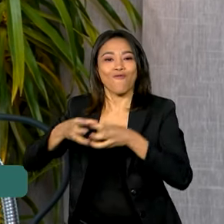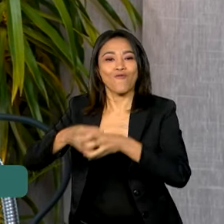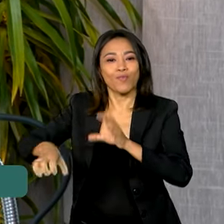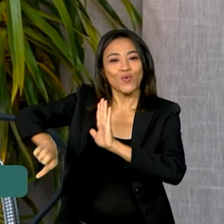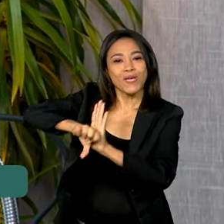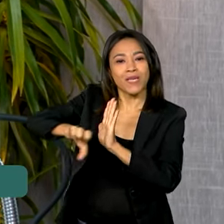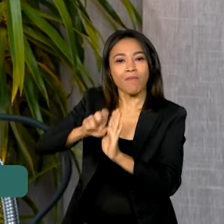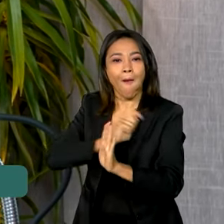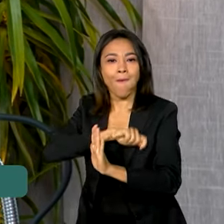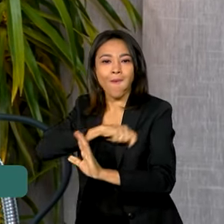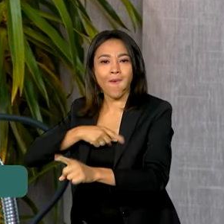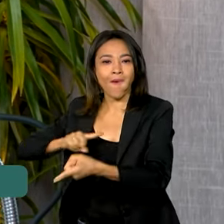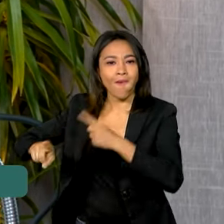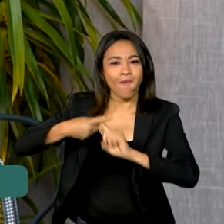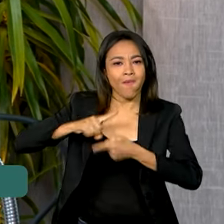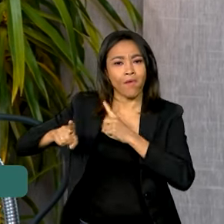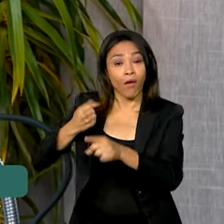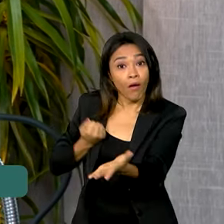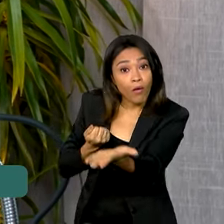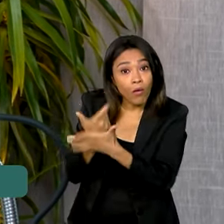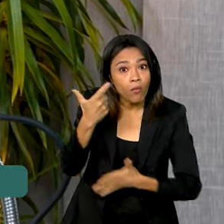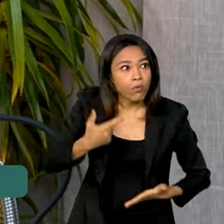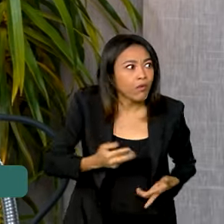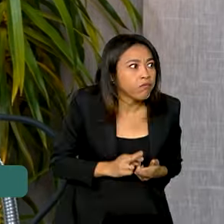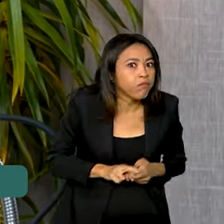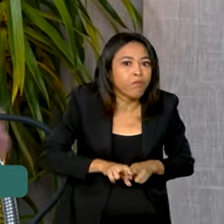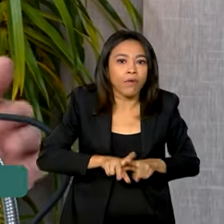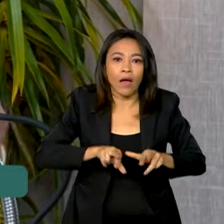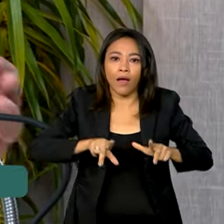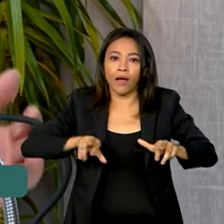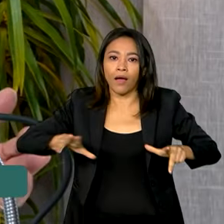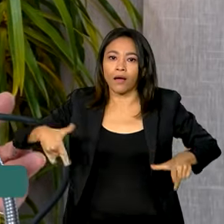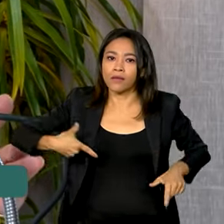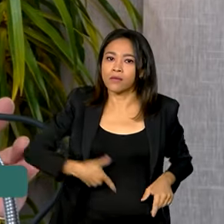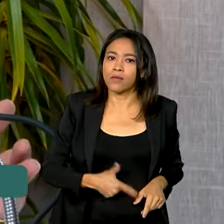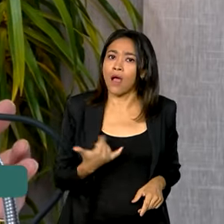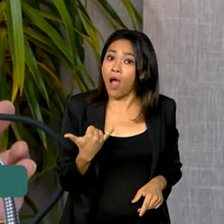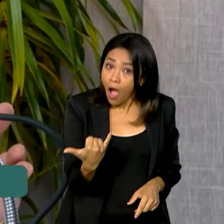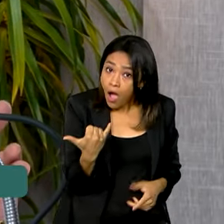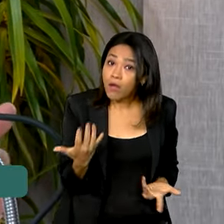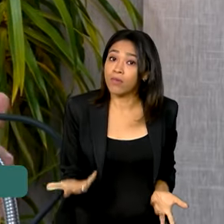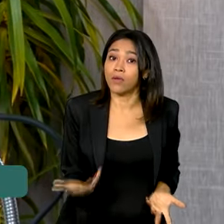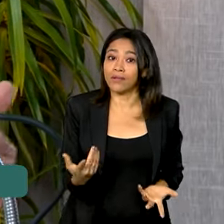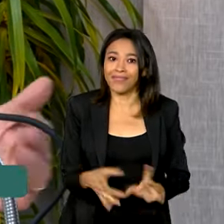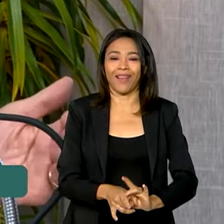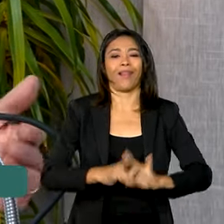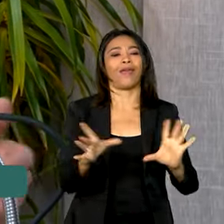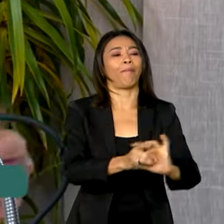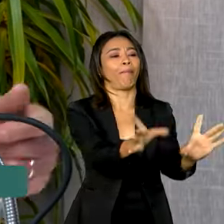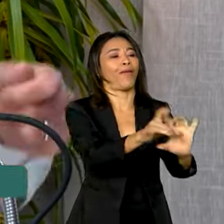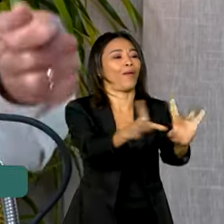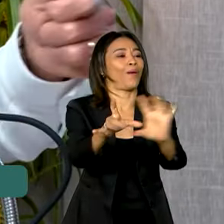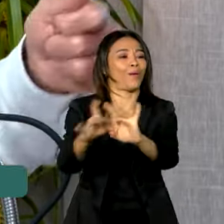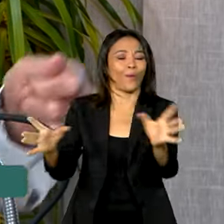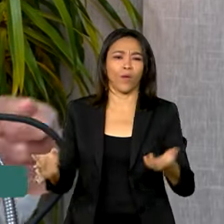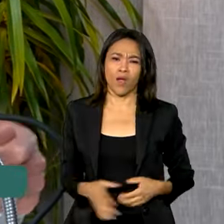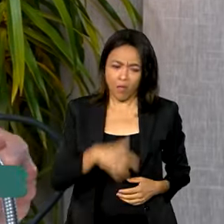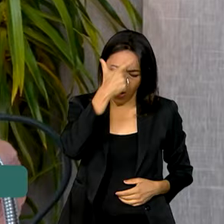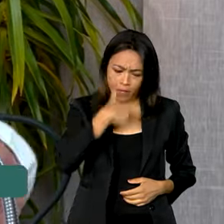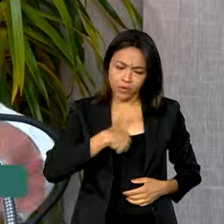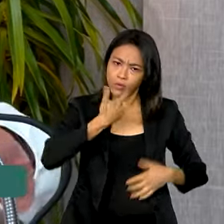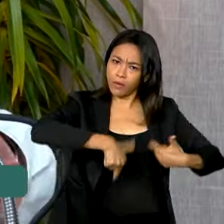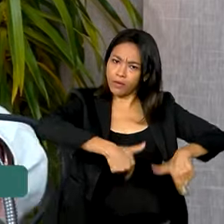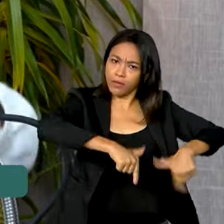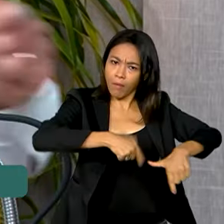Muitas armas. Ou seja, então, se ele fez um liberou geral nesse país, não é o homem trabalhador que vai comprar uma